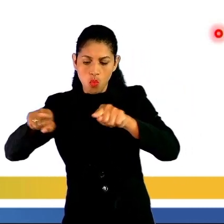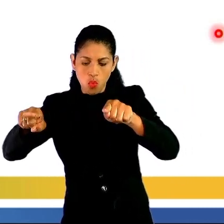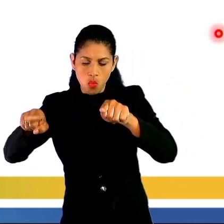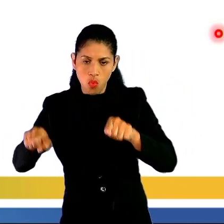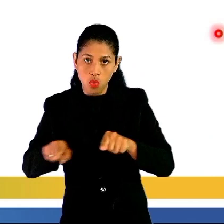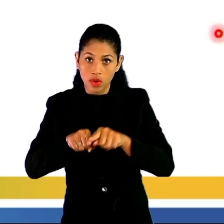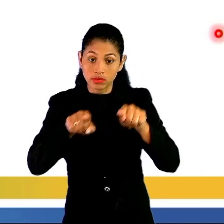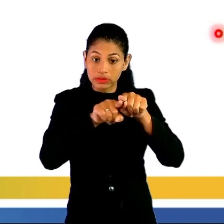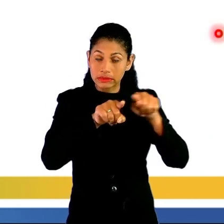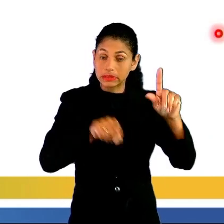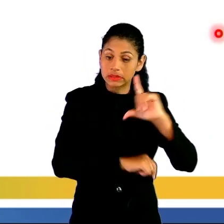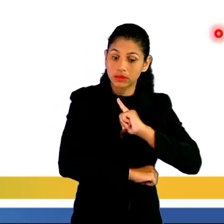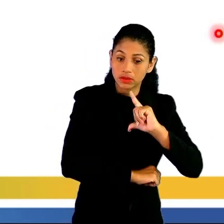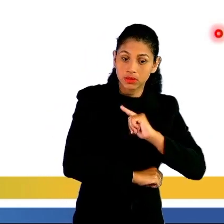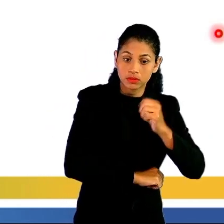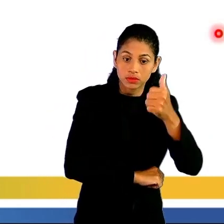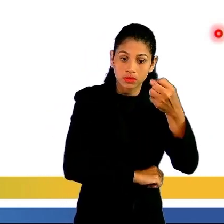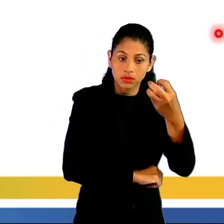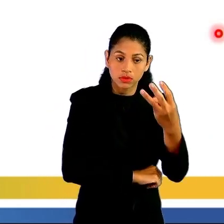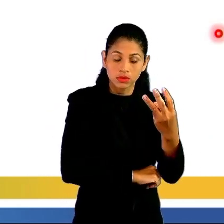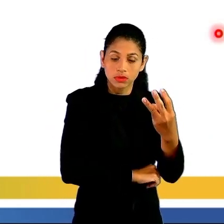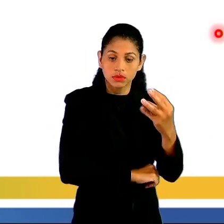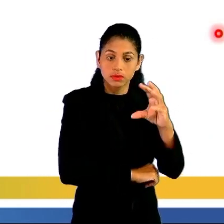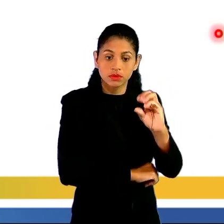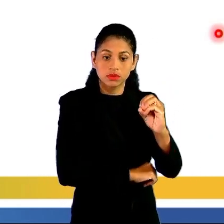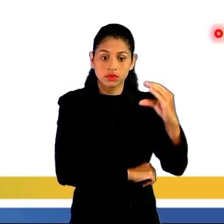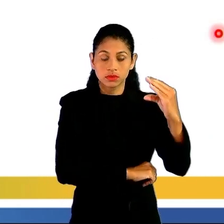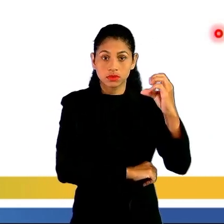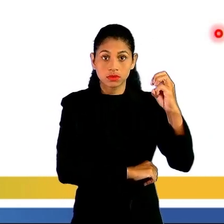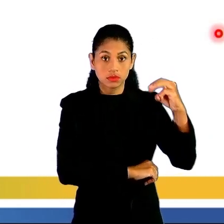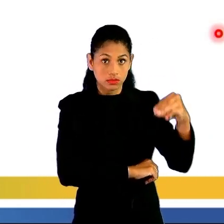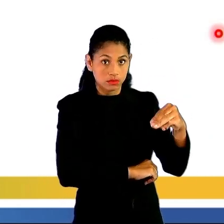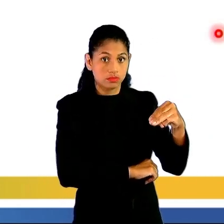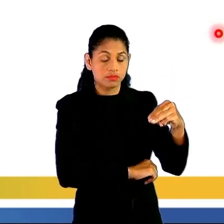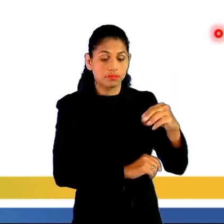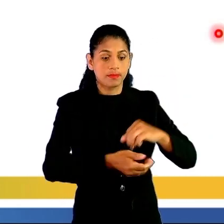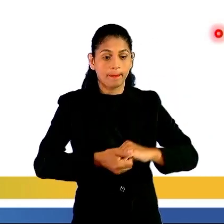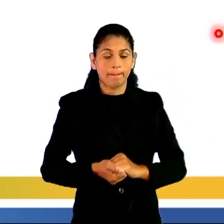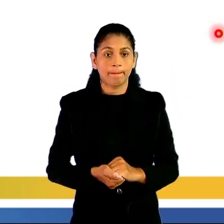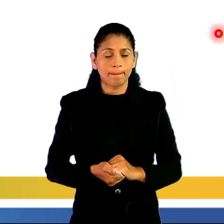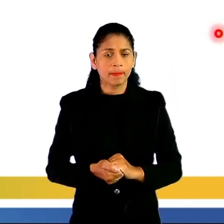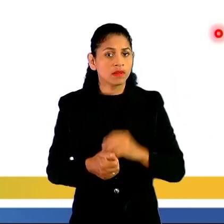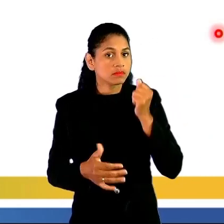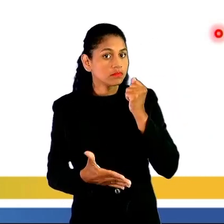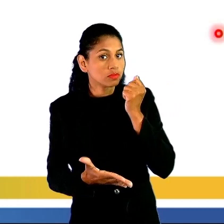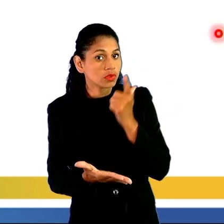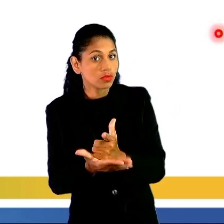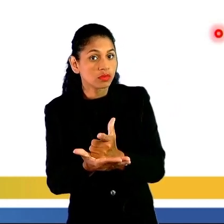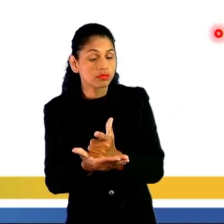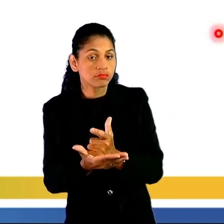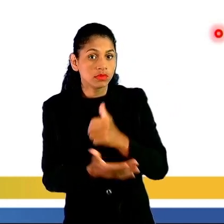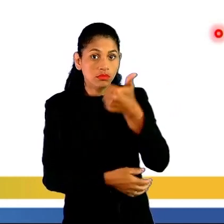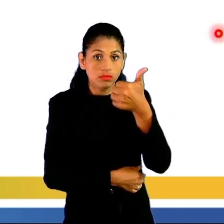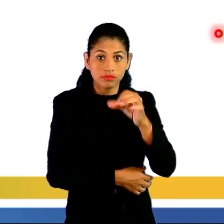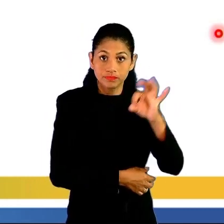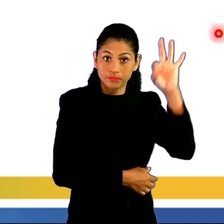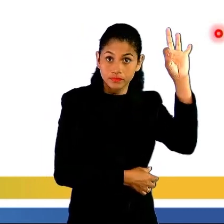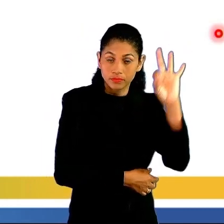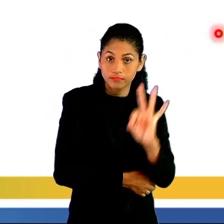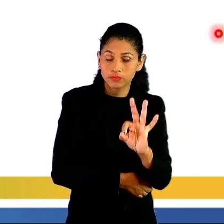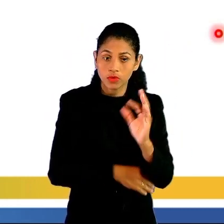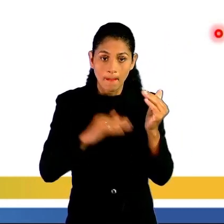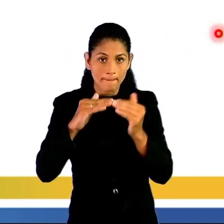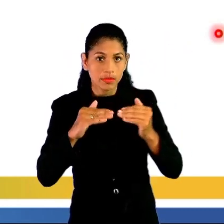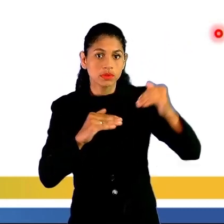centímetros de lado. Para ter uma margem de segurança, ele deve comprar 10% a mais de azulejos